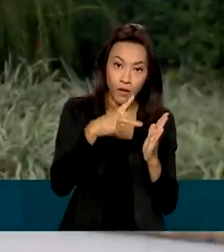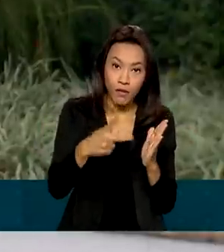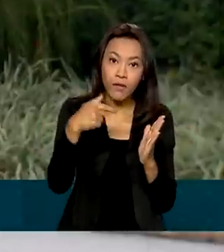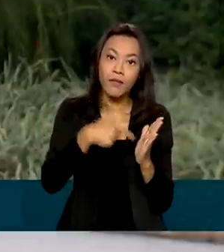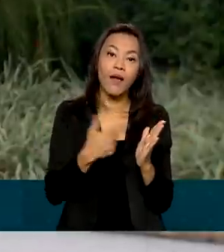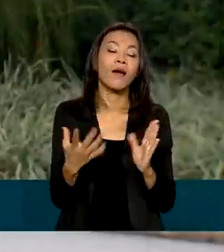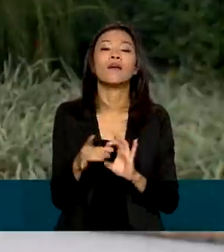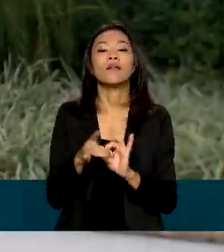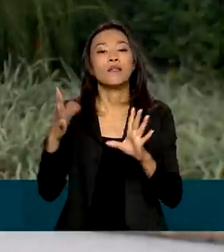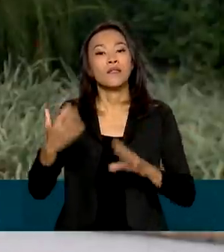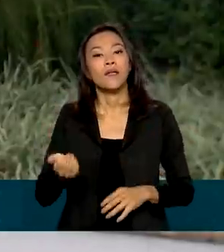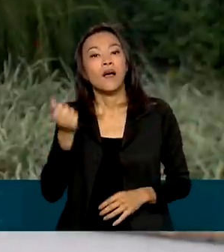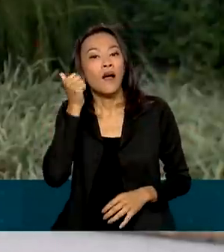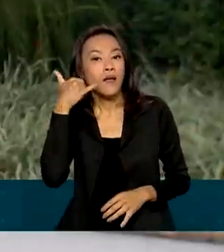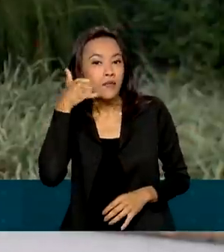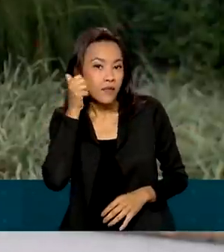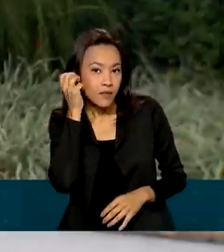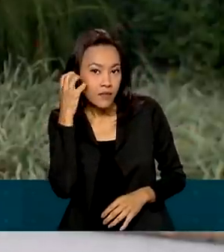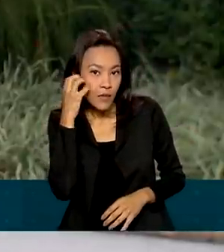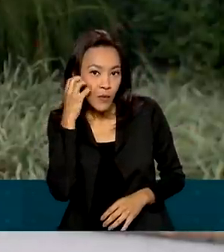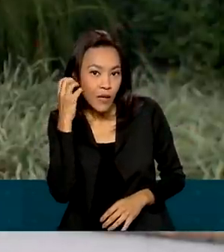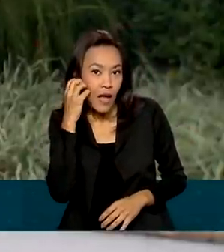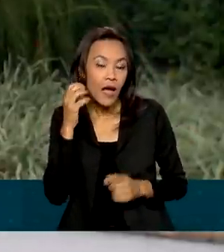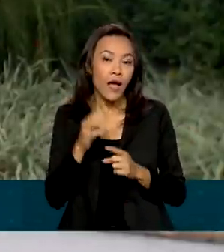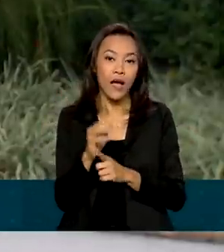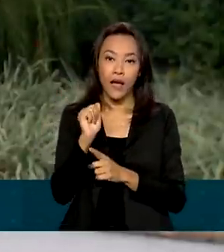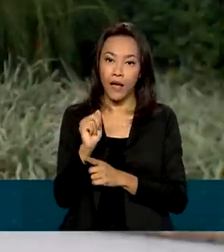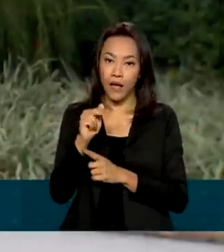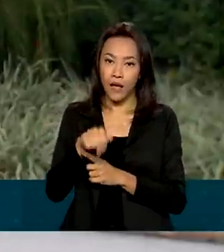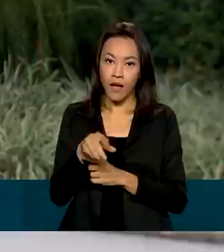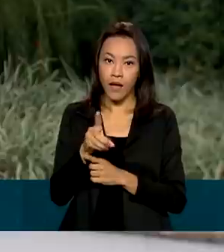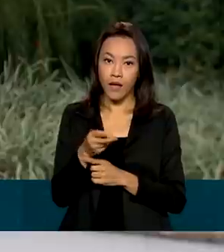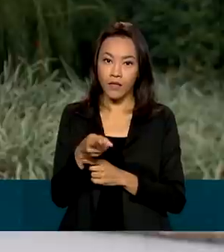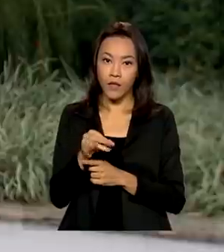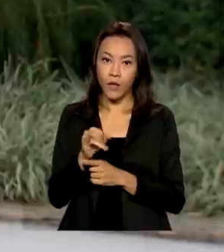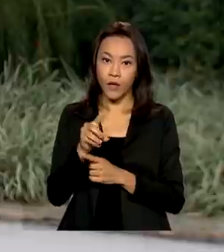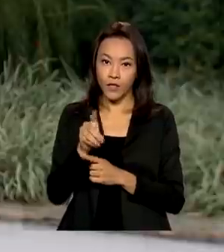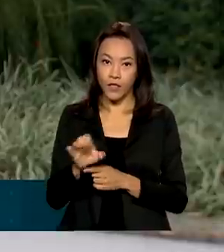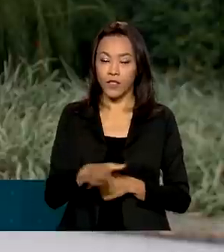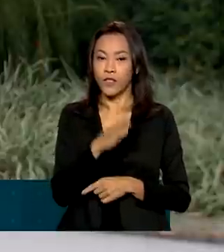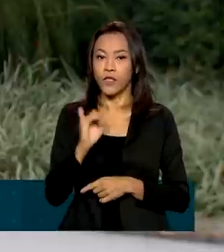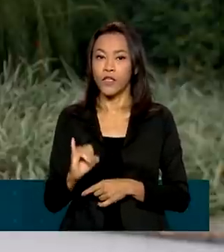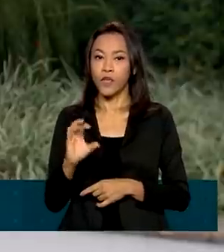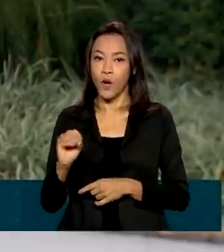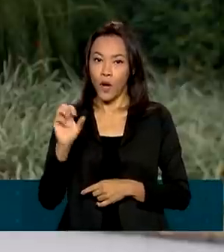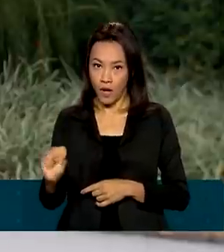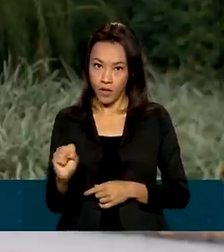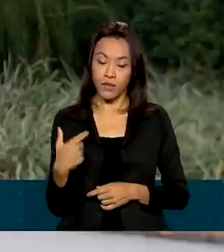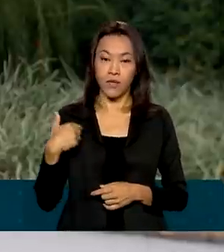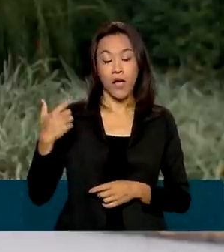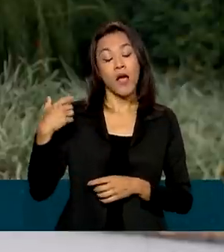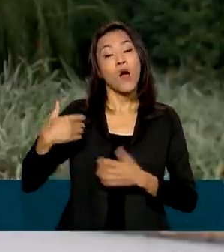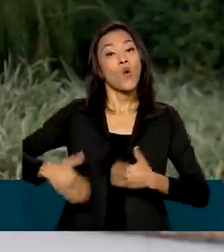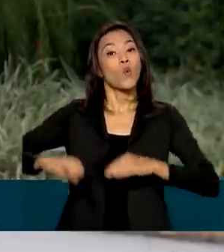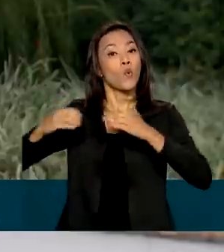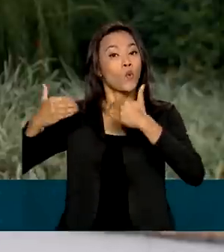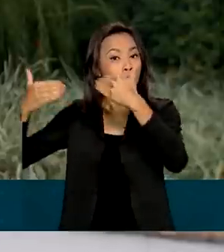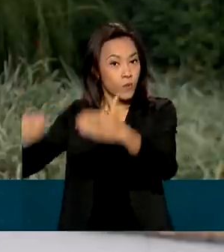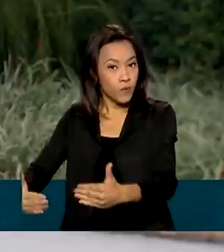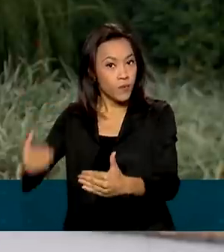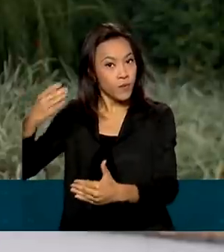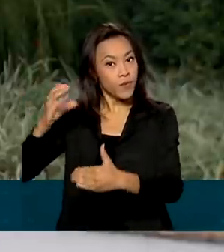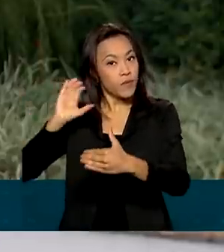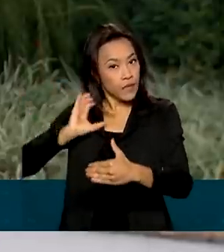para celulares nos sistemas Android e iOS. De acordo com o balanço do Ministério da Cidadania, até agora já foram mais de